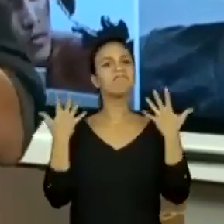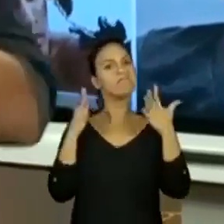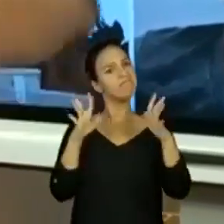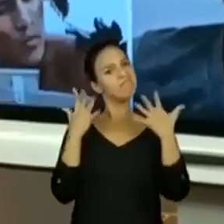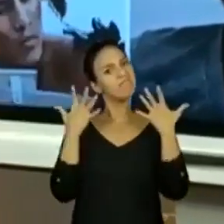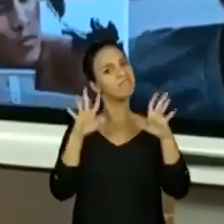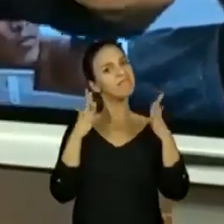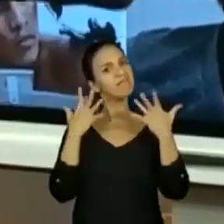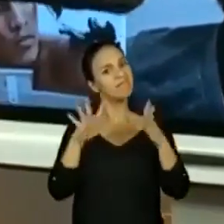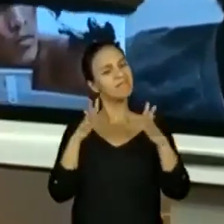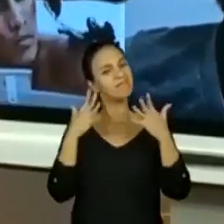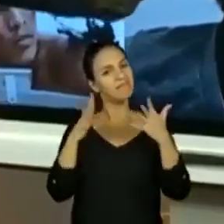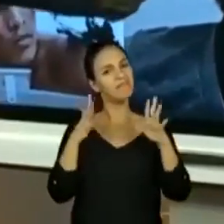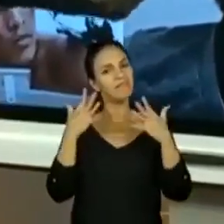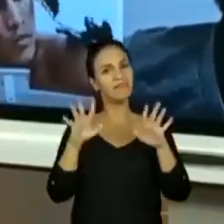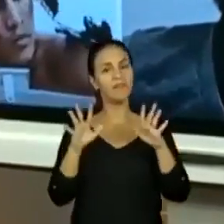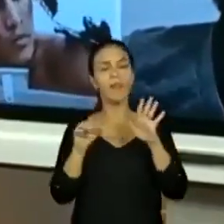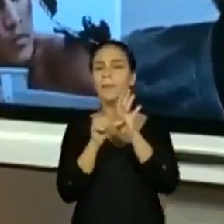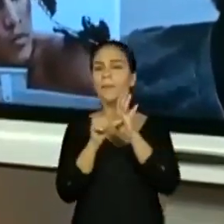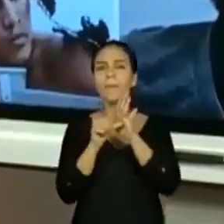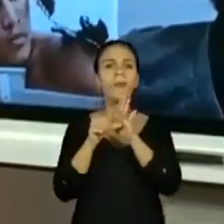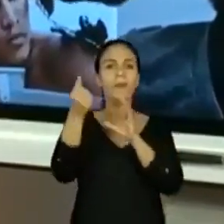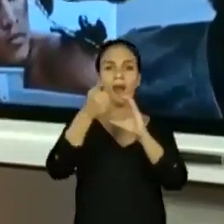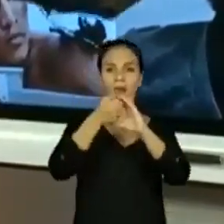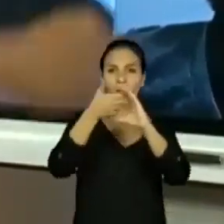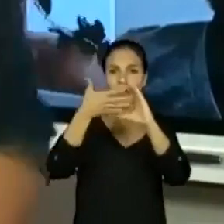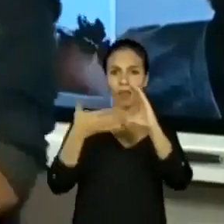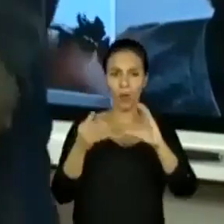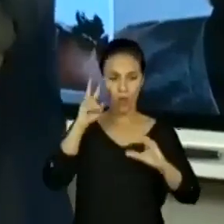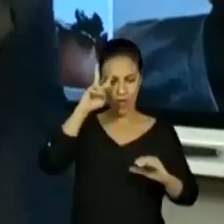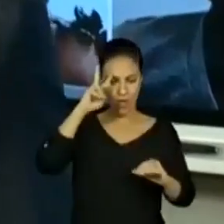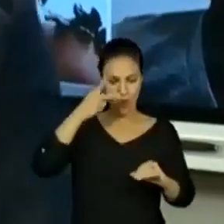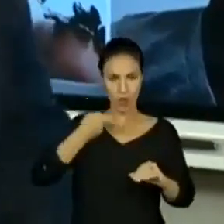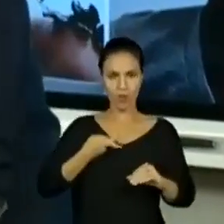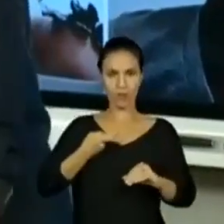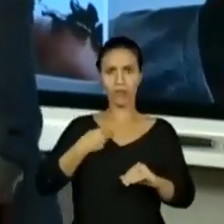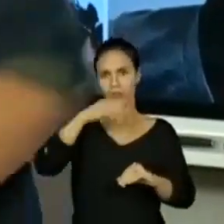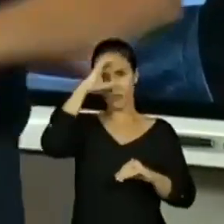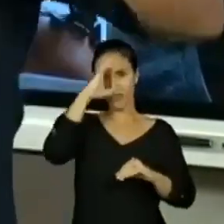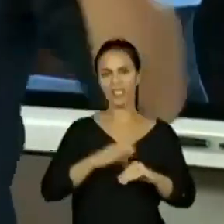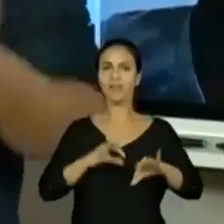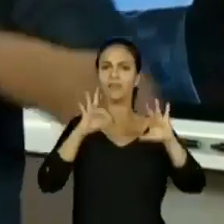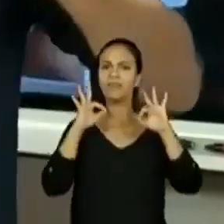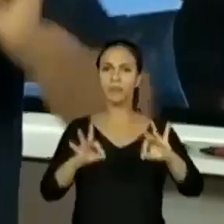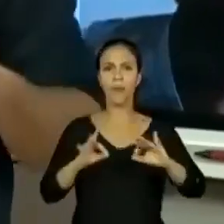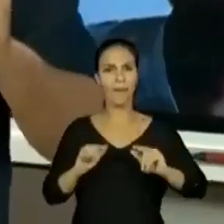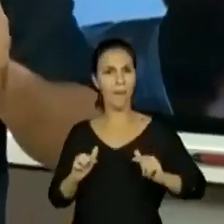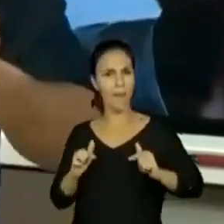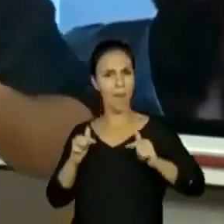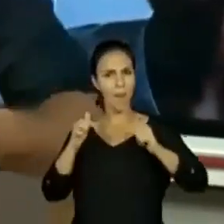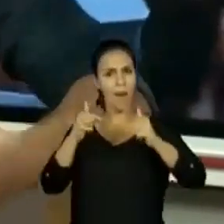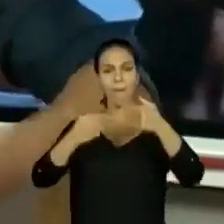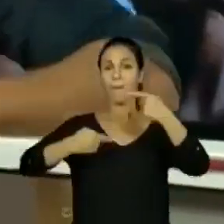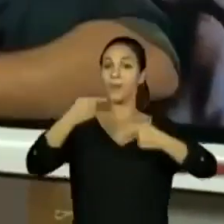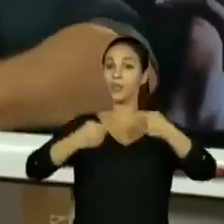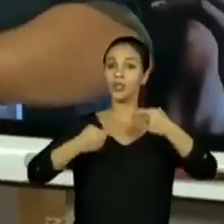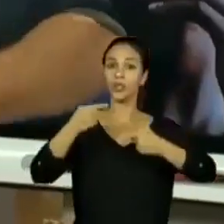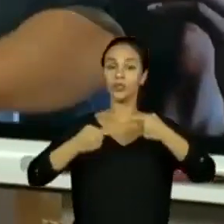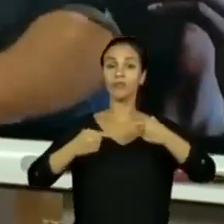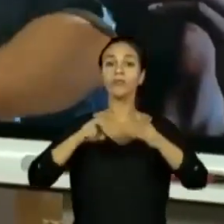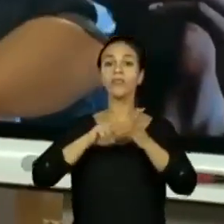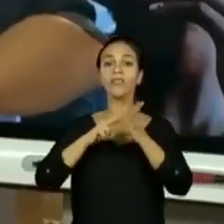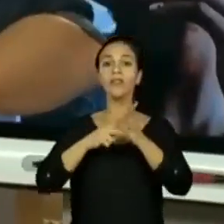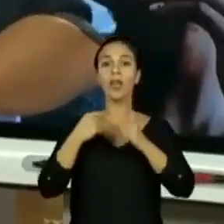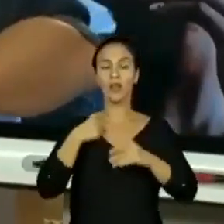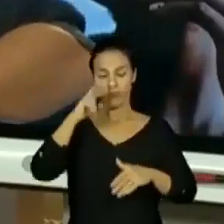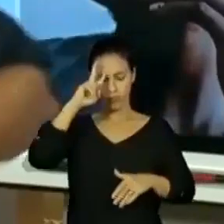parabéns. A primeira característica para se reconhecer enquanto um cidadão ativo, nesse contexto político que nós vivemos, é